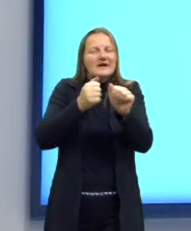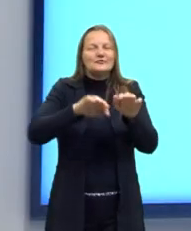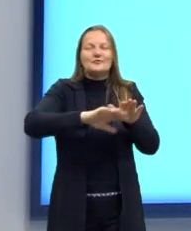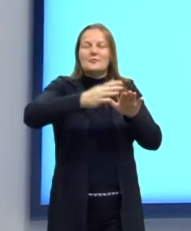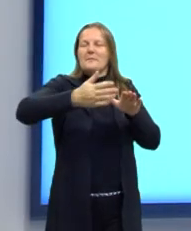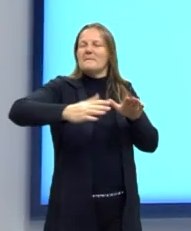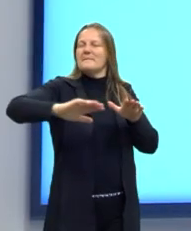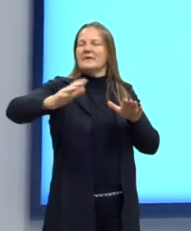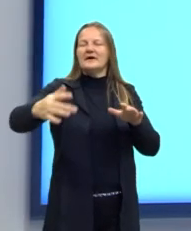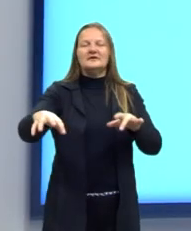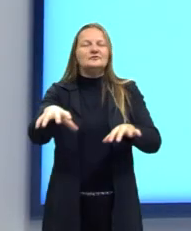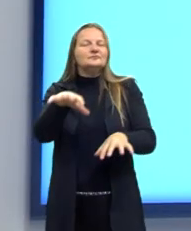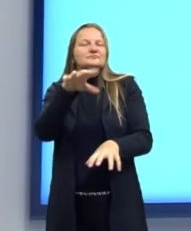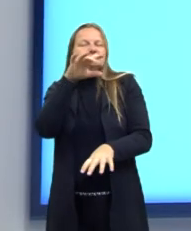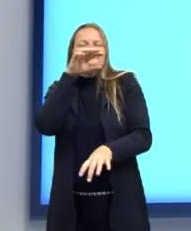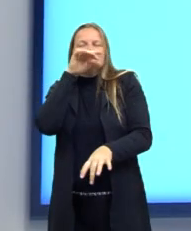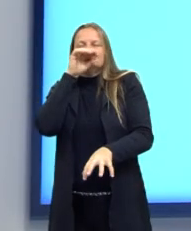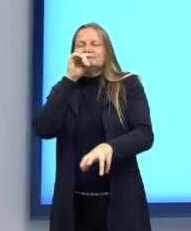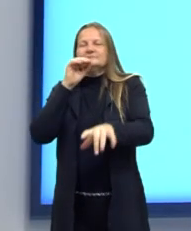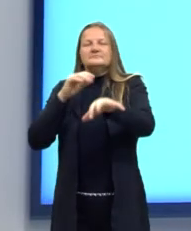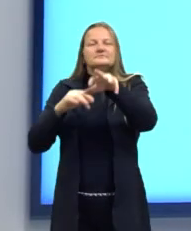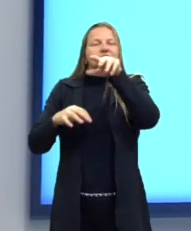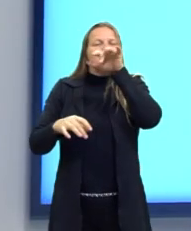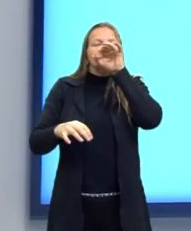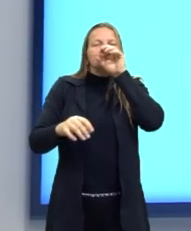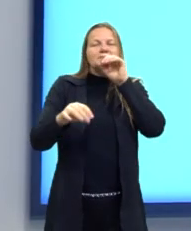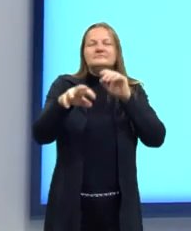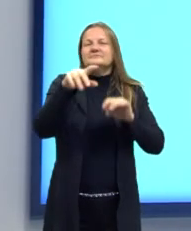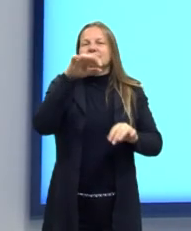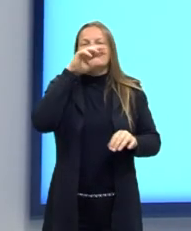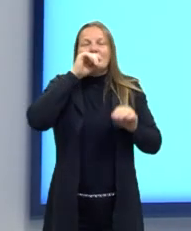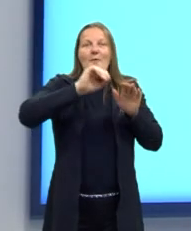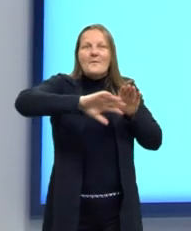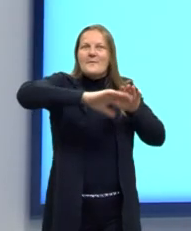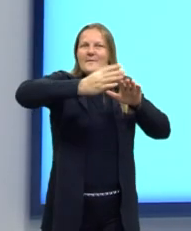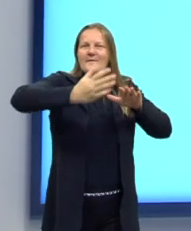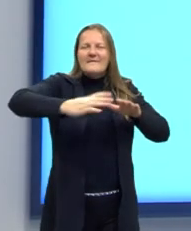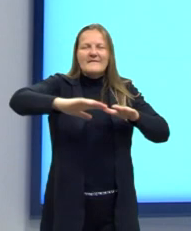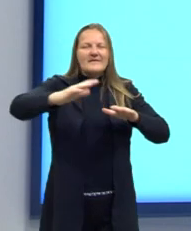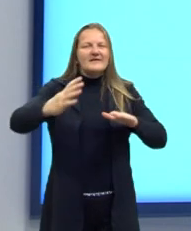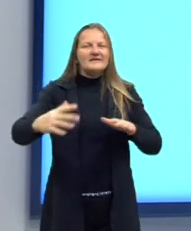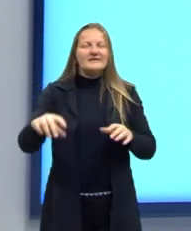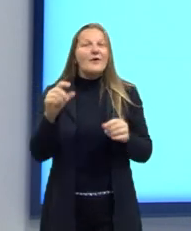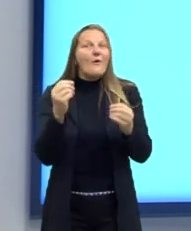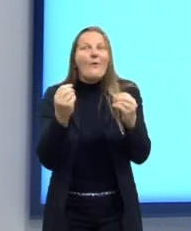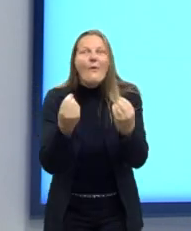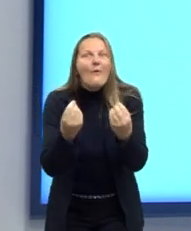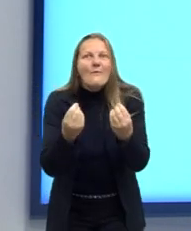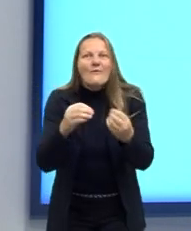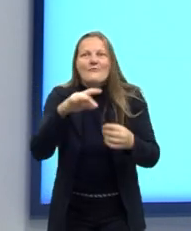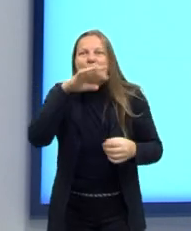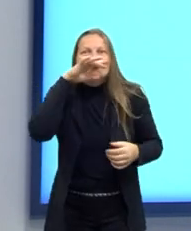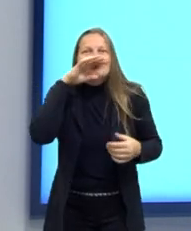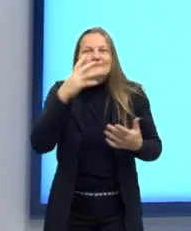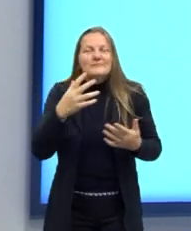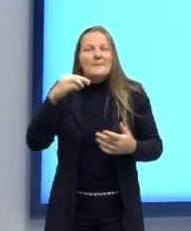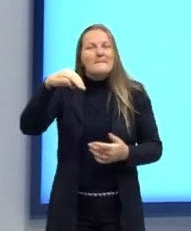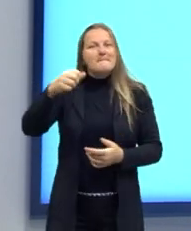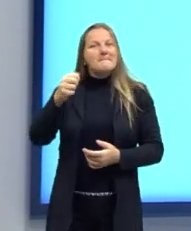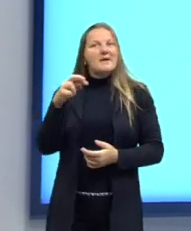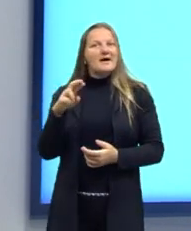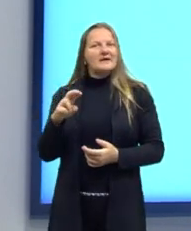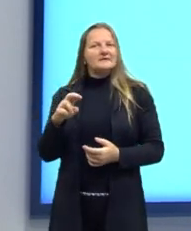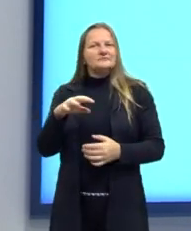a gente sente aquele cheirinho de maresia, aquele cheirinho de mar. De onde será que vem aquele cheiro de mar? Que tanto pode ser um cheiro